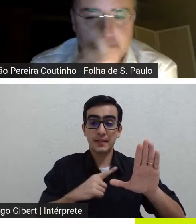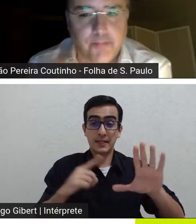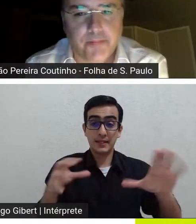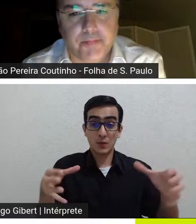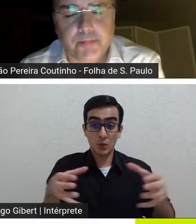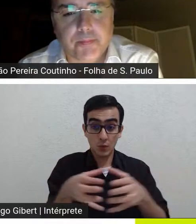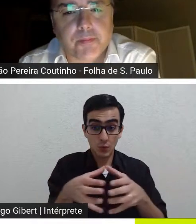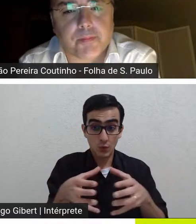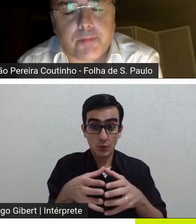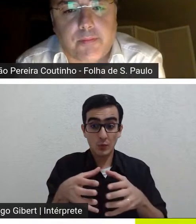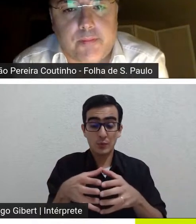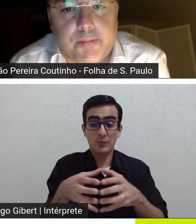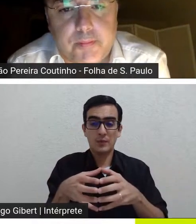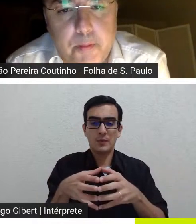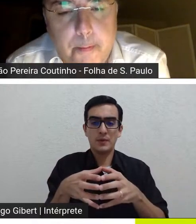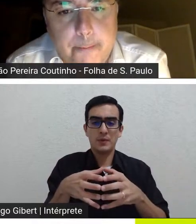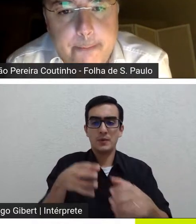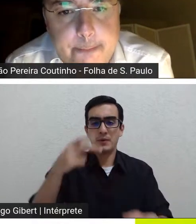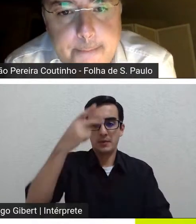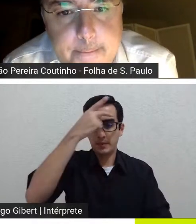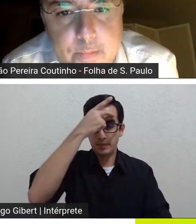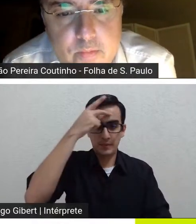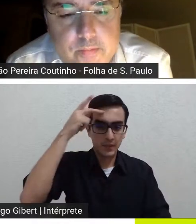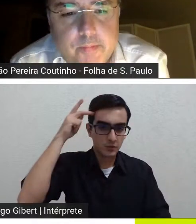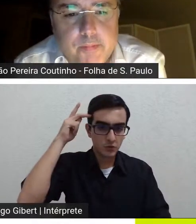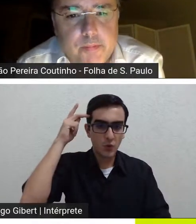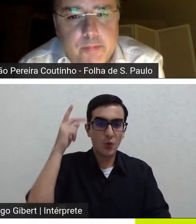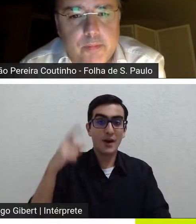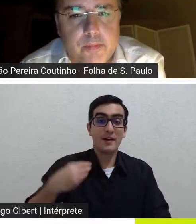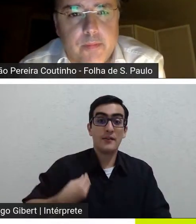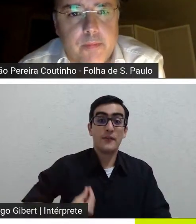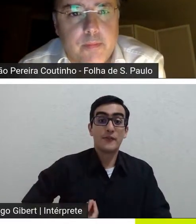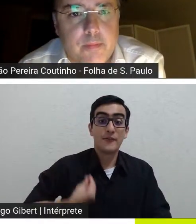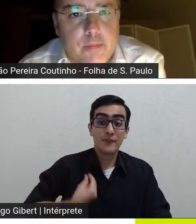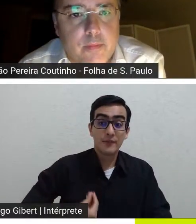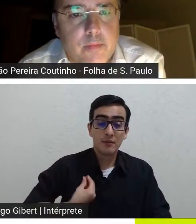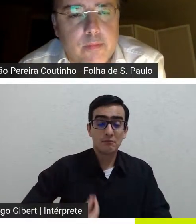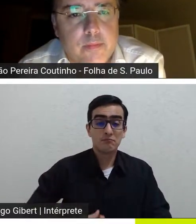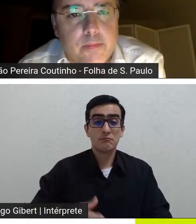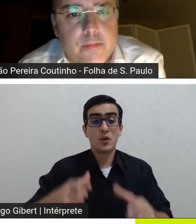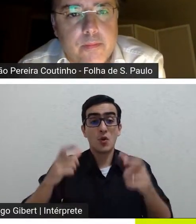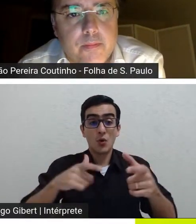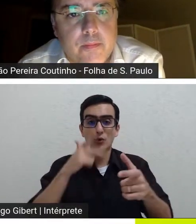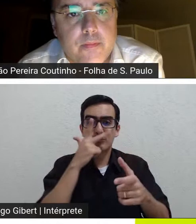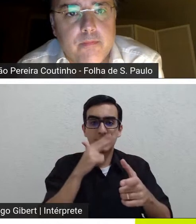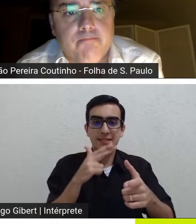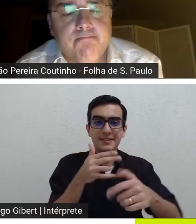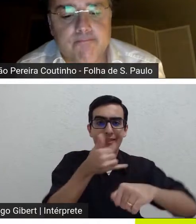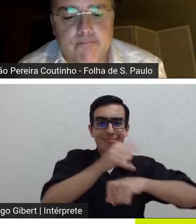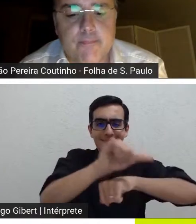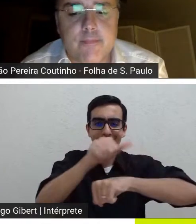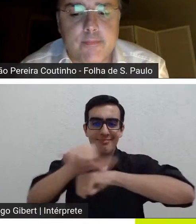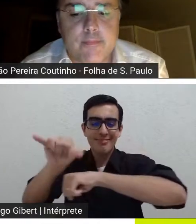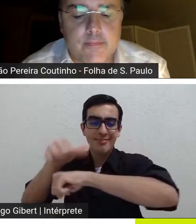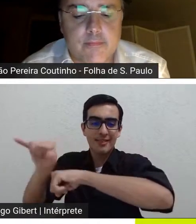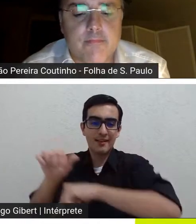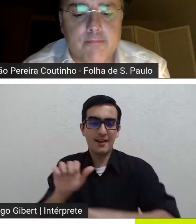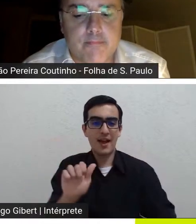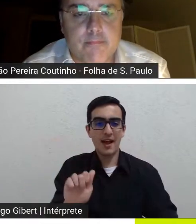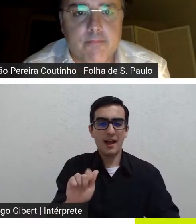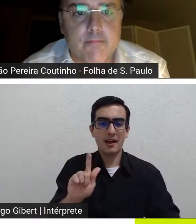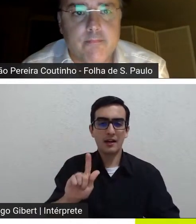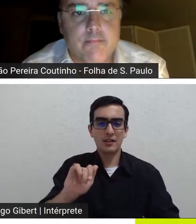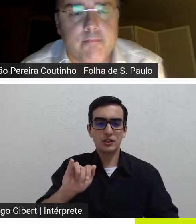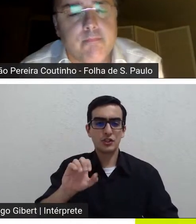que vive e vive de falcatruas não é de agiotagem que ainda